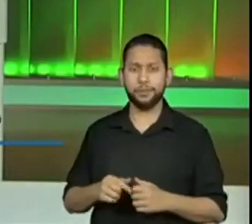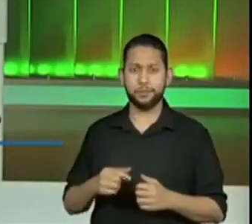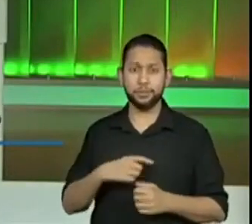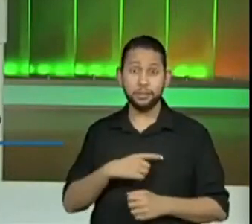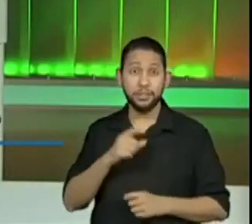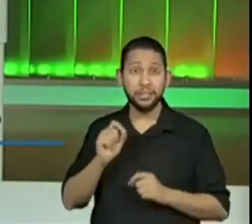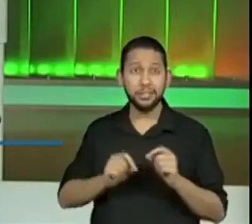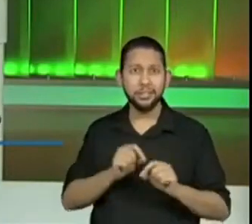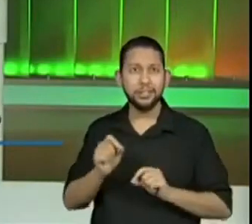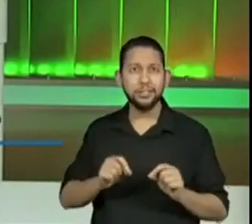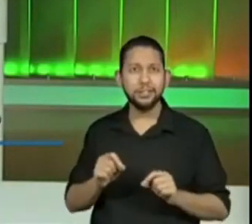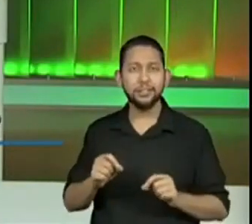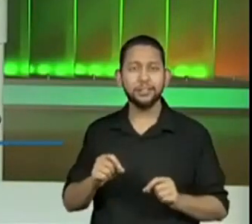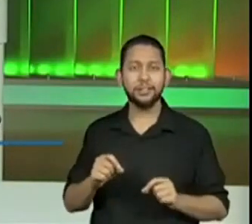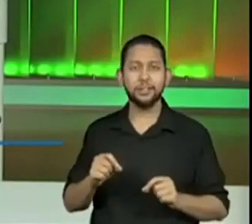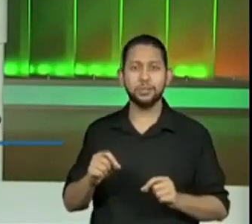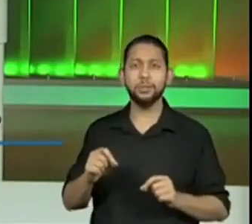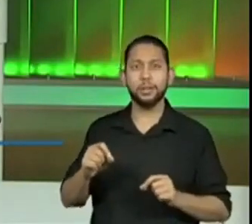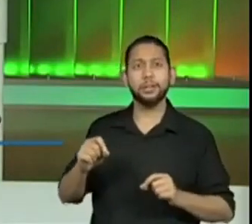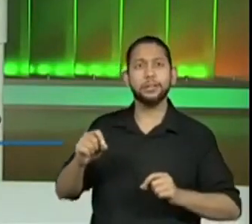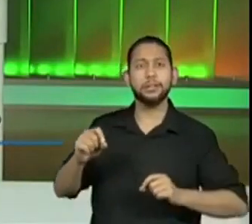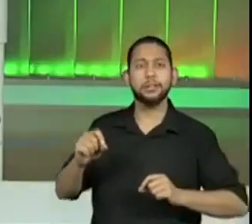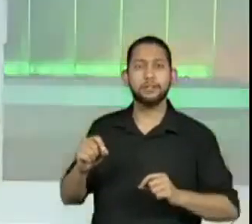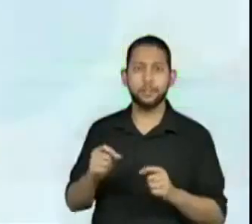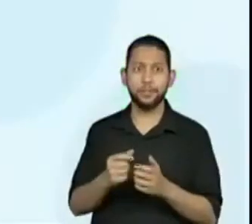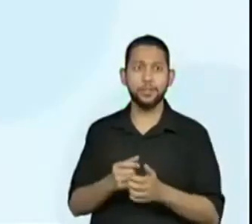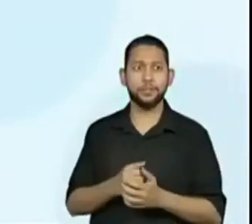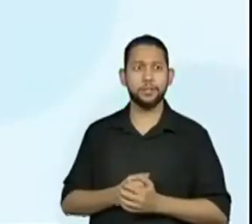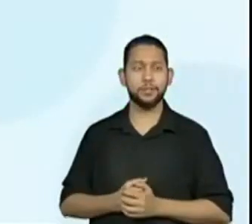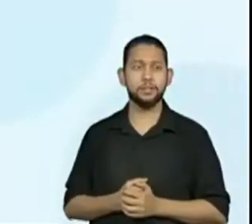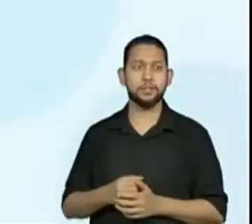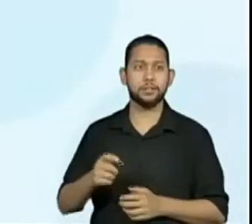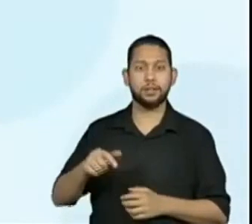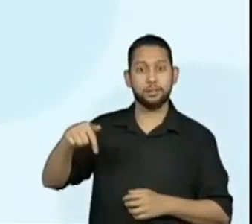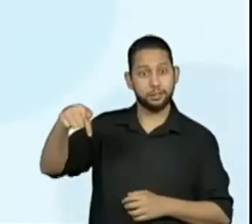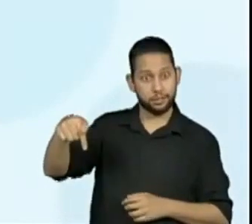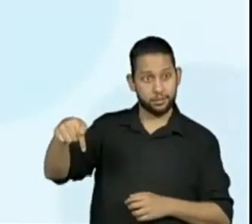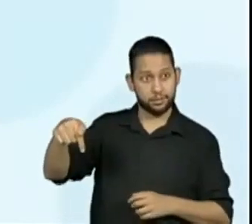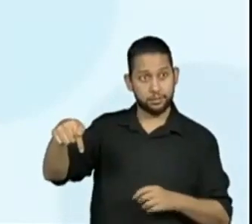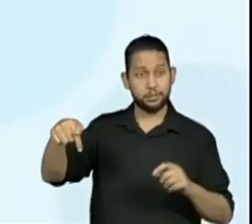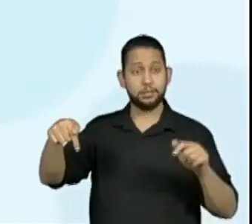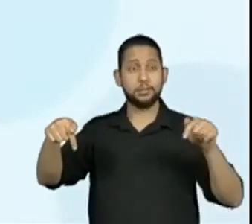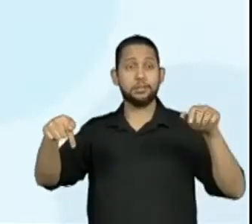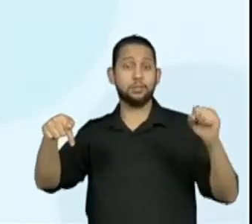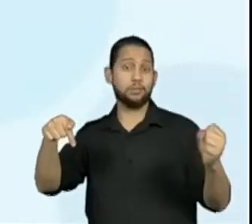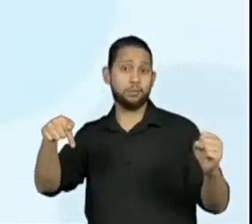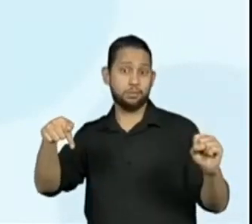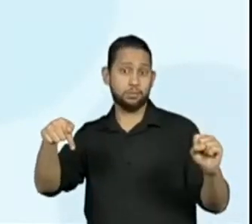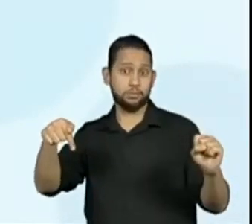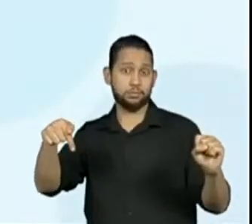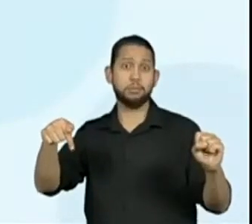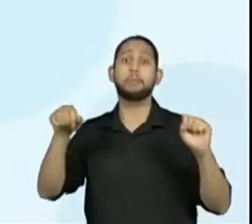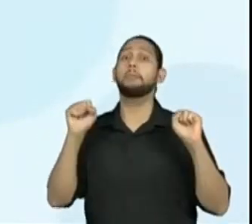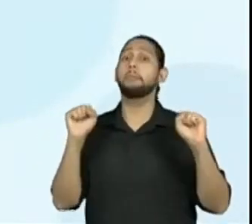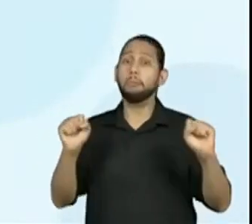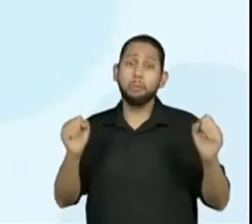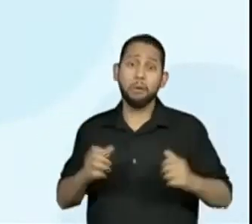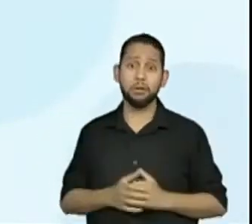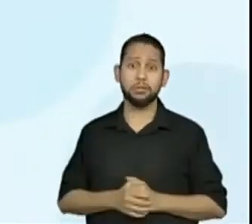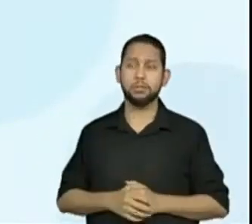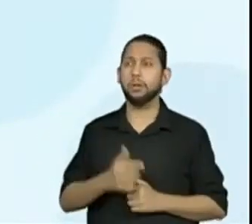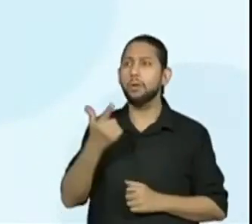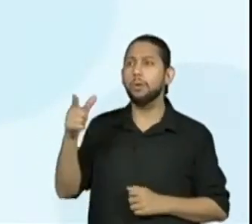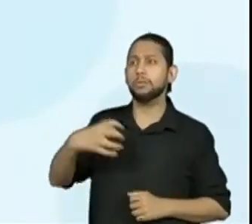7 e 8, pode ser? Então, 7 para uma pessoa e 8 para outra. Tem mais